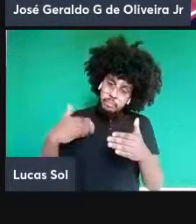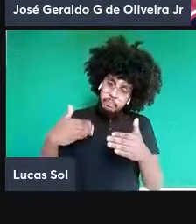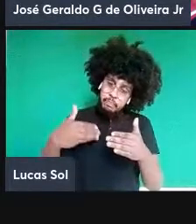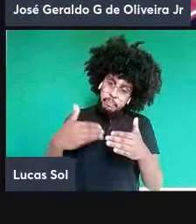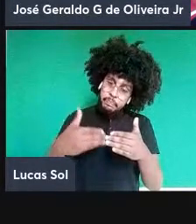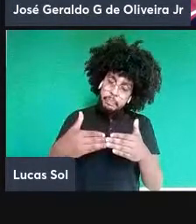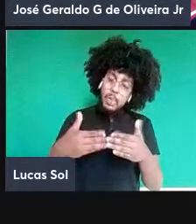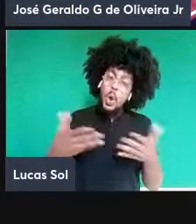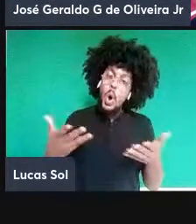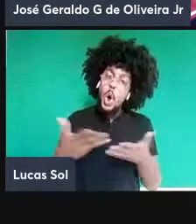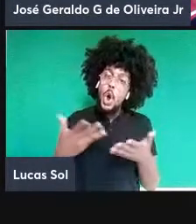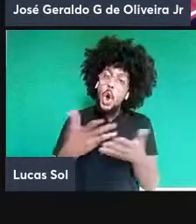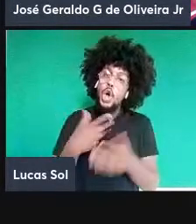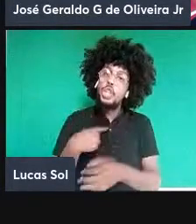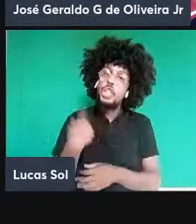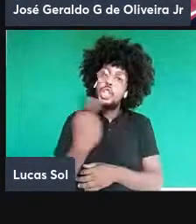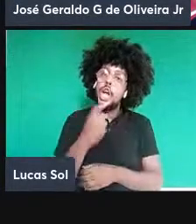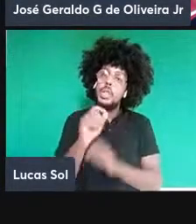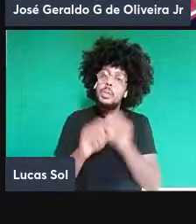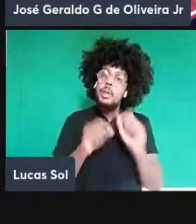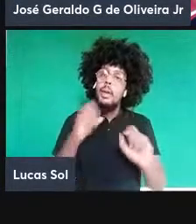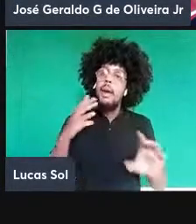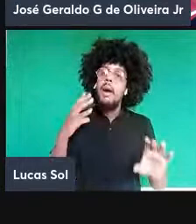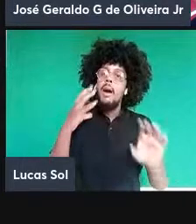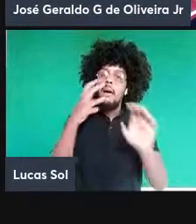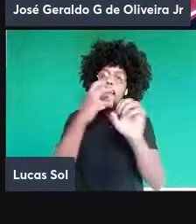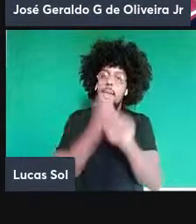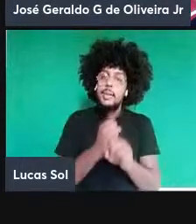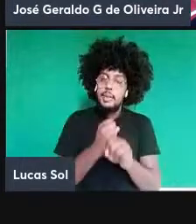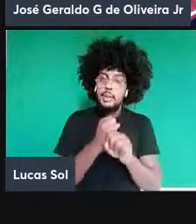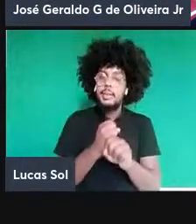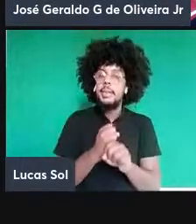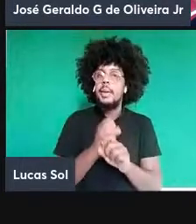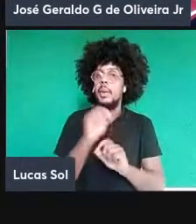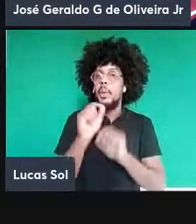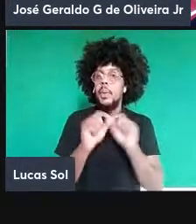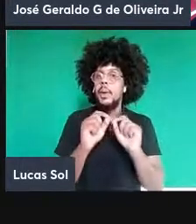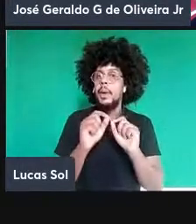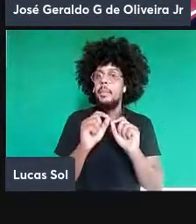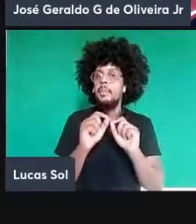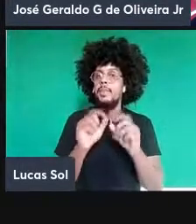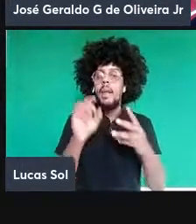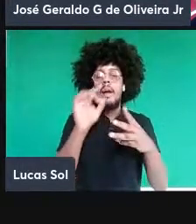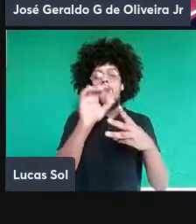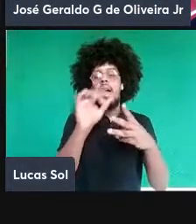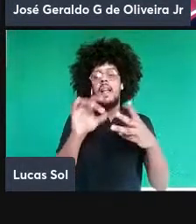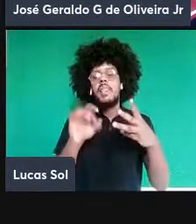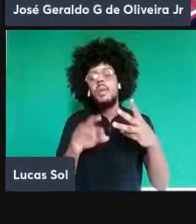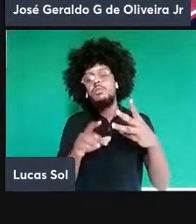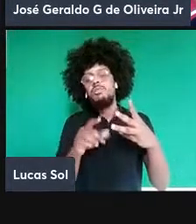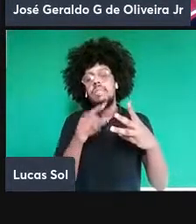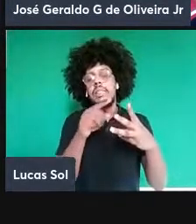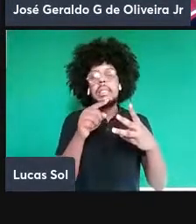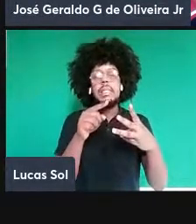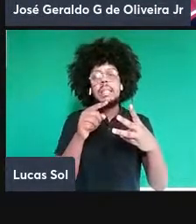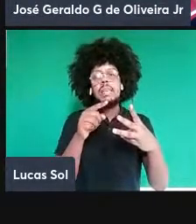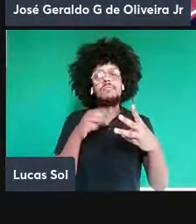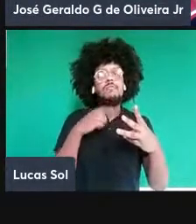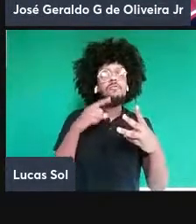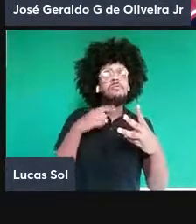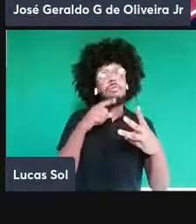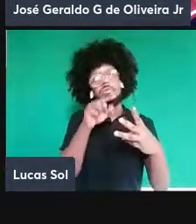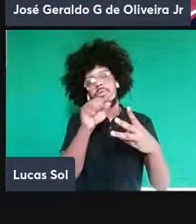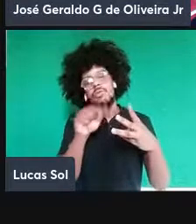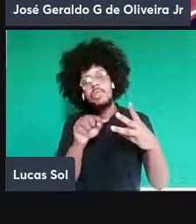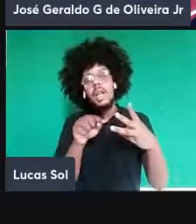dia é quantificar o quanto é que a gente tem que abrir mão de cada uma dessas hipóteses. Então, vamos supor que eu viole